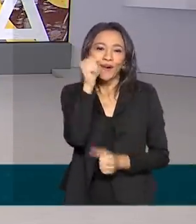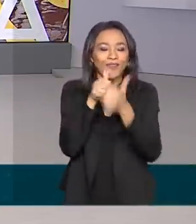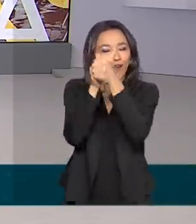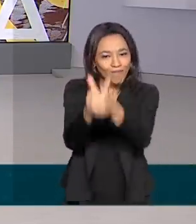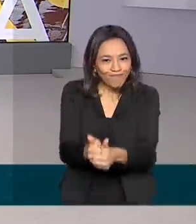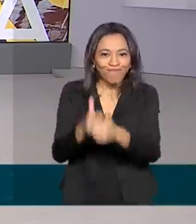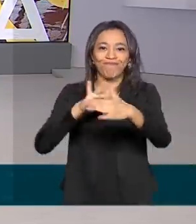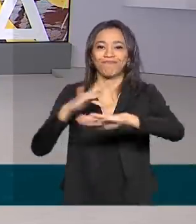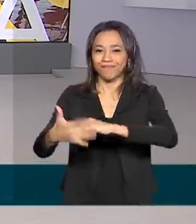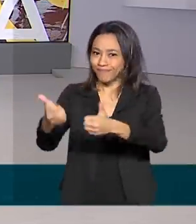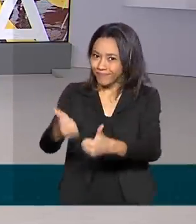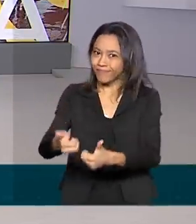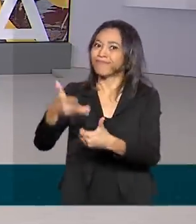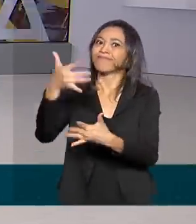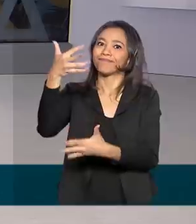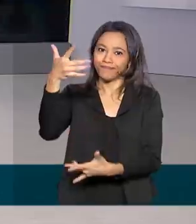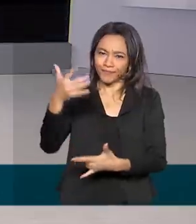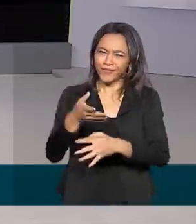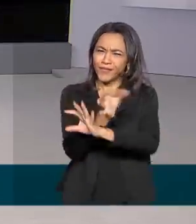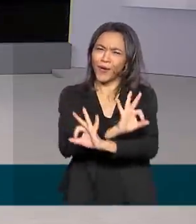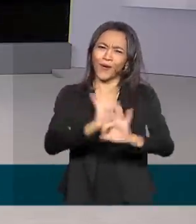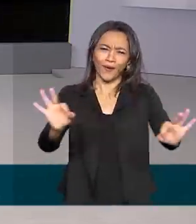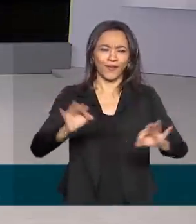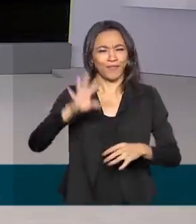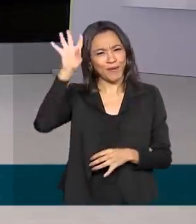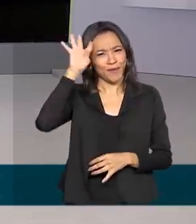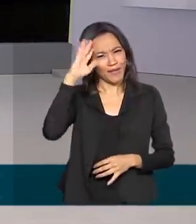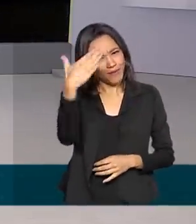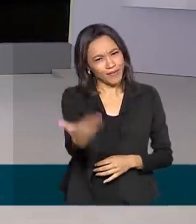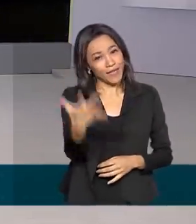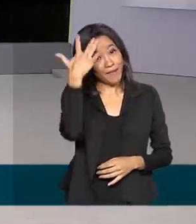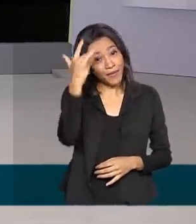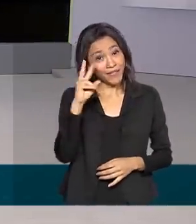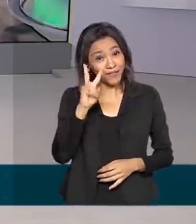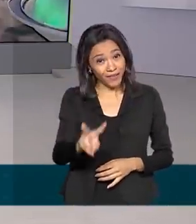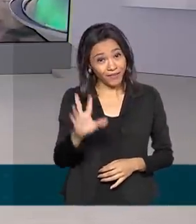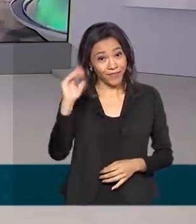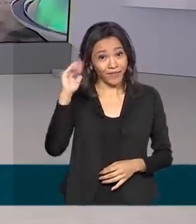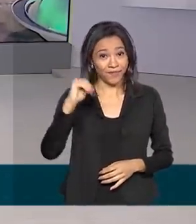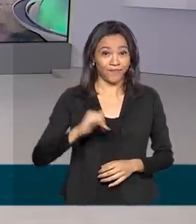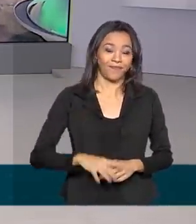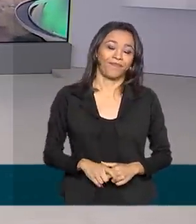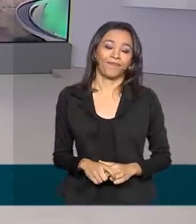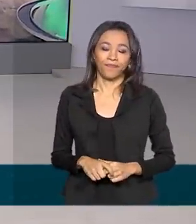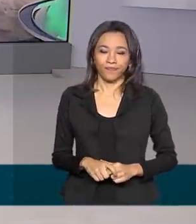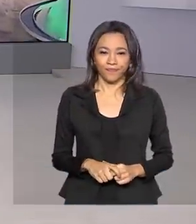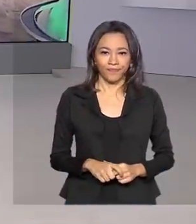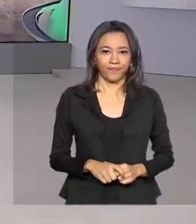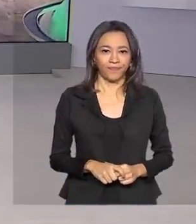também pelas redes sociais. Ótima quarta-feira para você. Nos vemos amanhã. Até lá. Tchau, tchau.